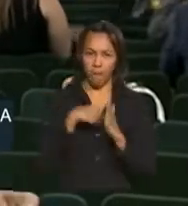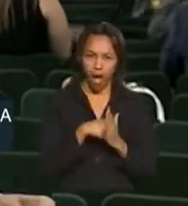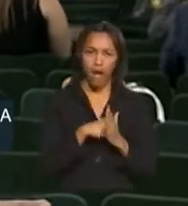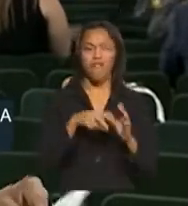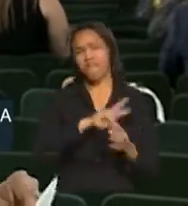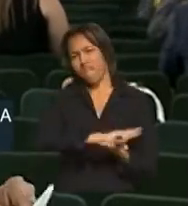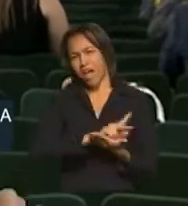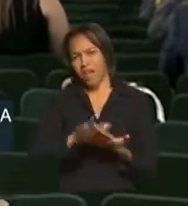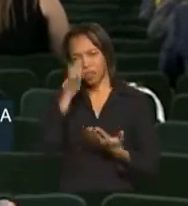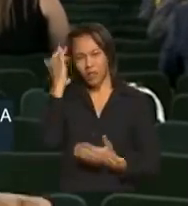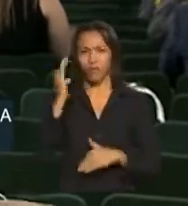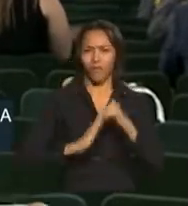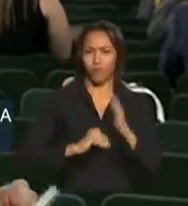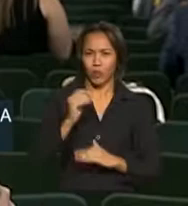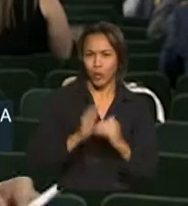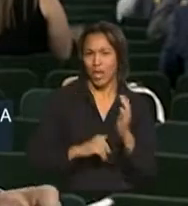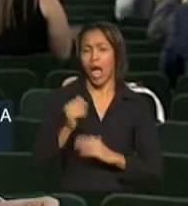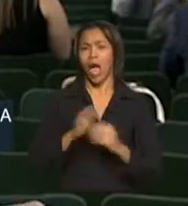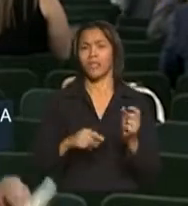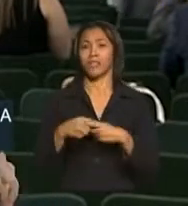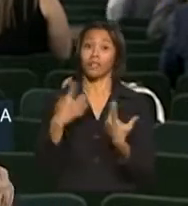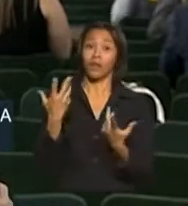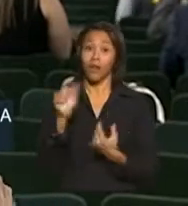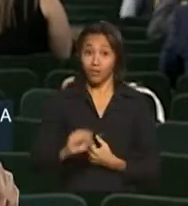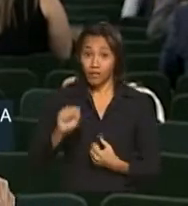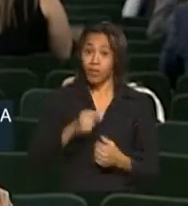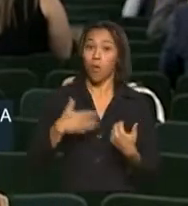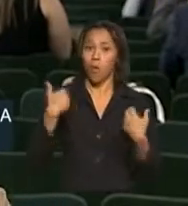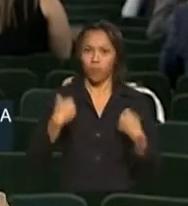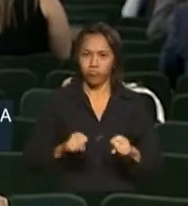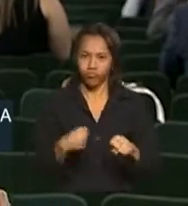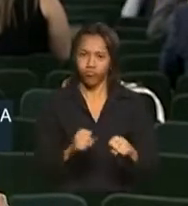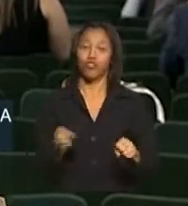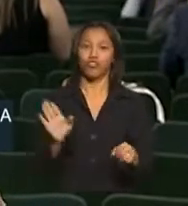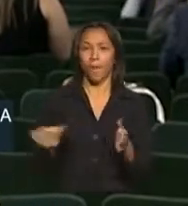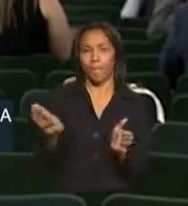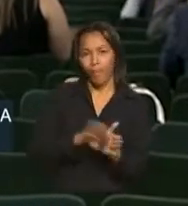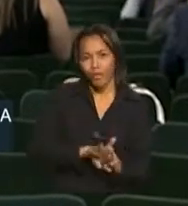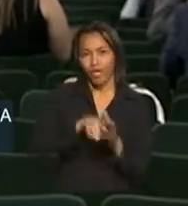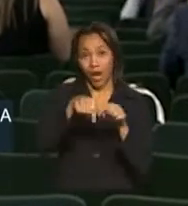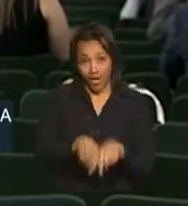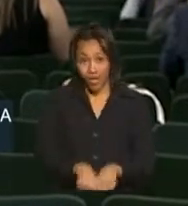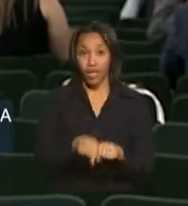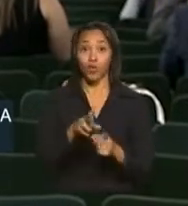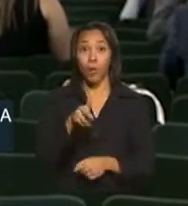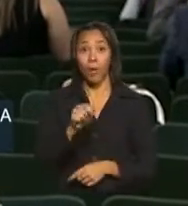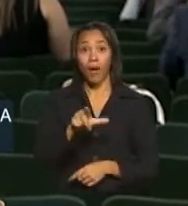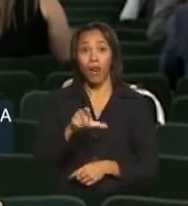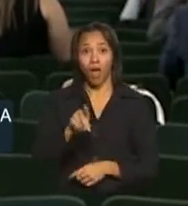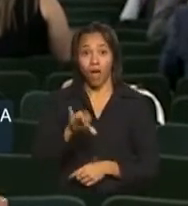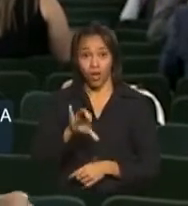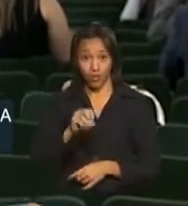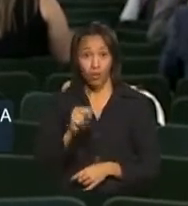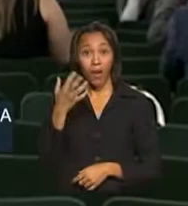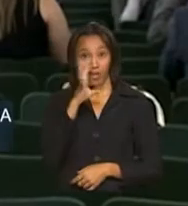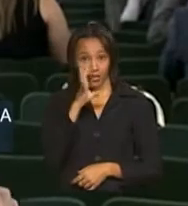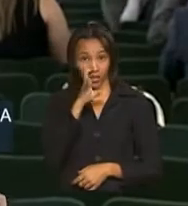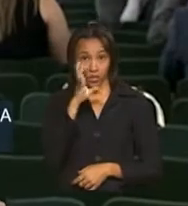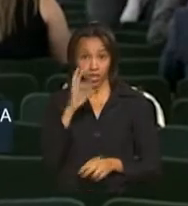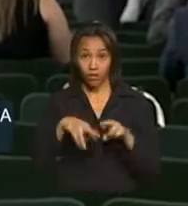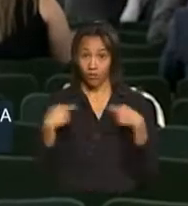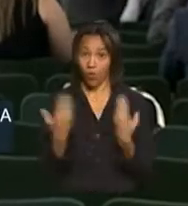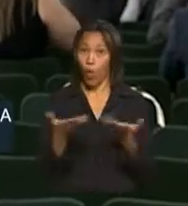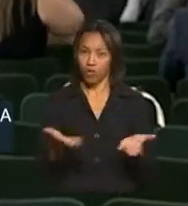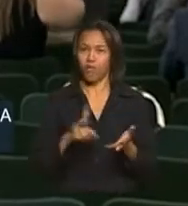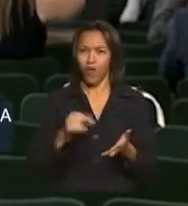Vários artistas e também ONGs, motoqueiros, já começaram a chegar aqui no Salão Oeste do Palácio do Planalto para assistir a cerimônia